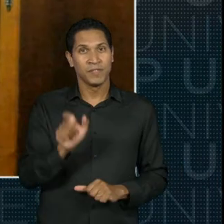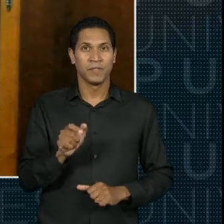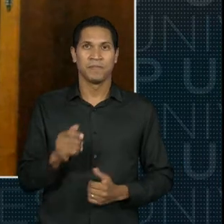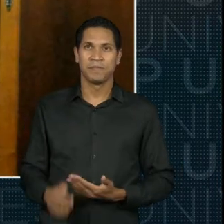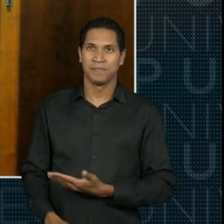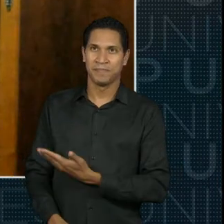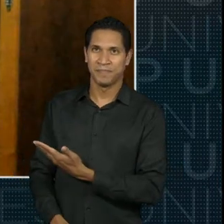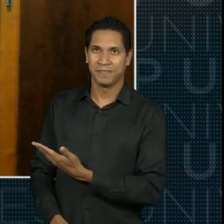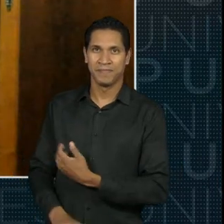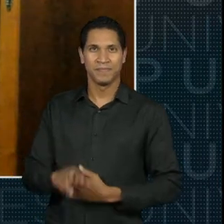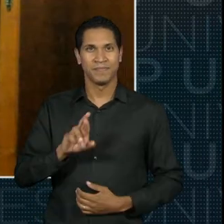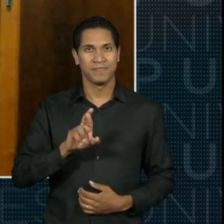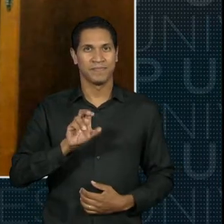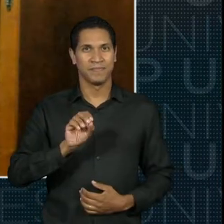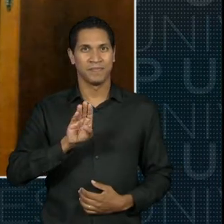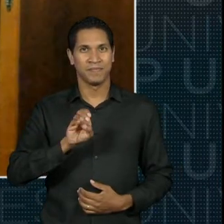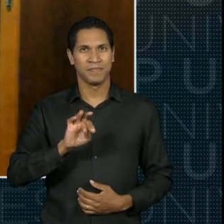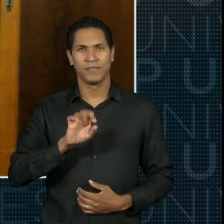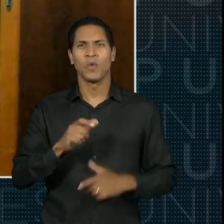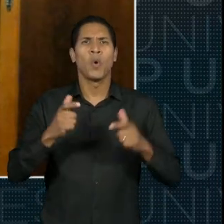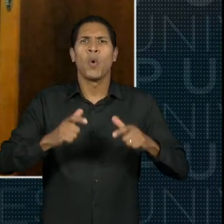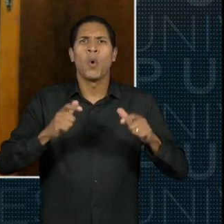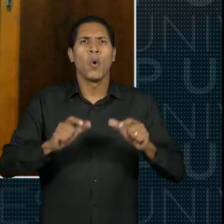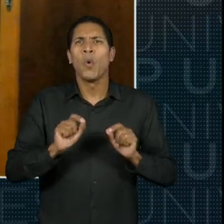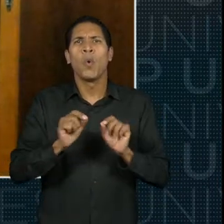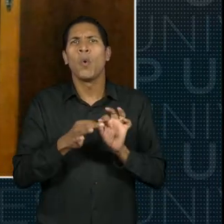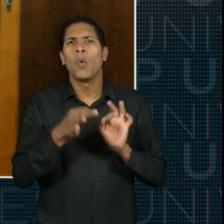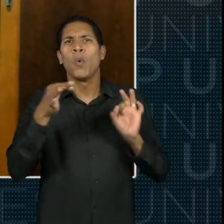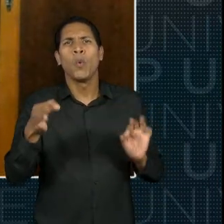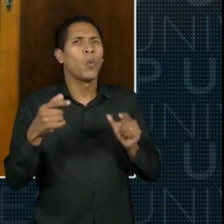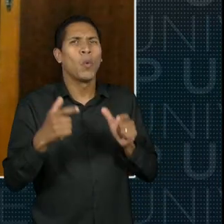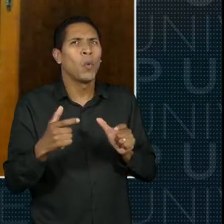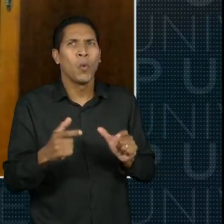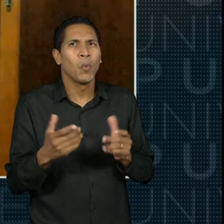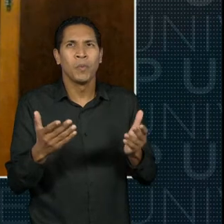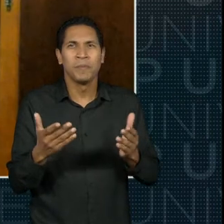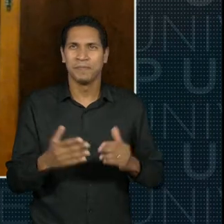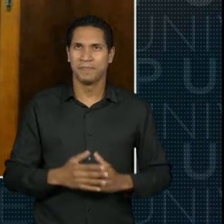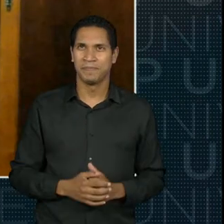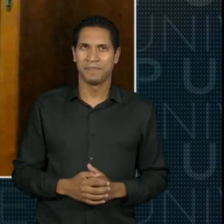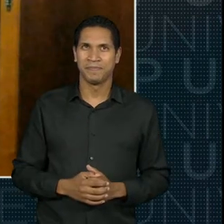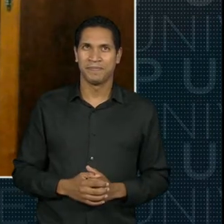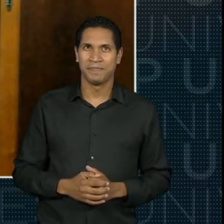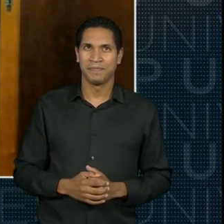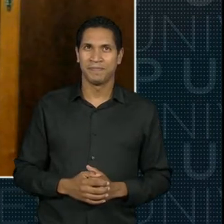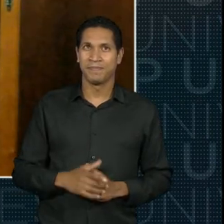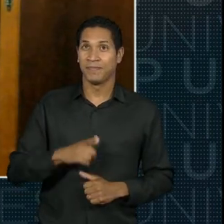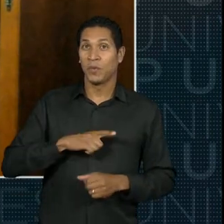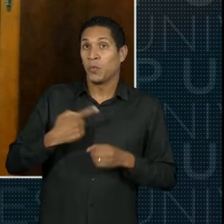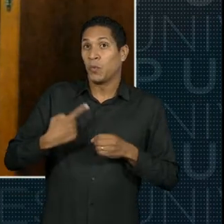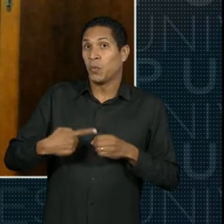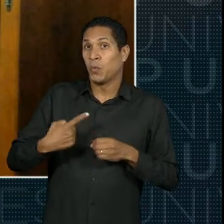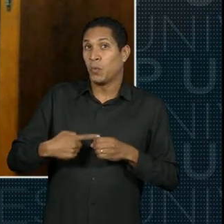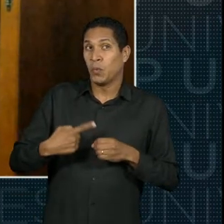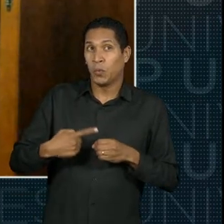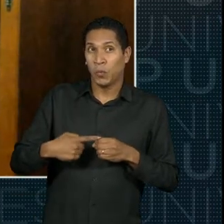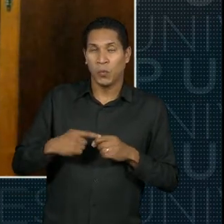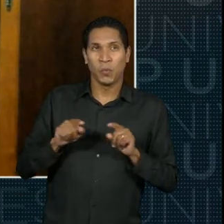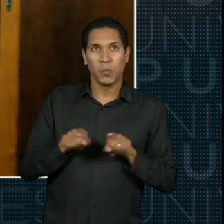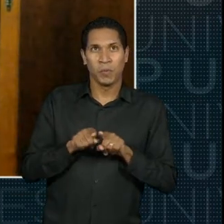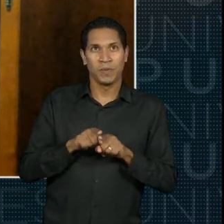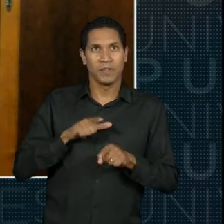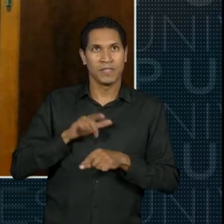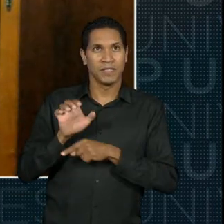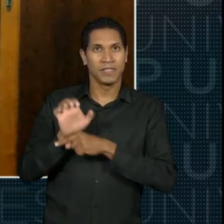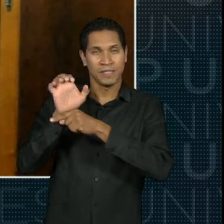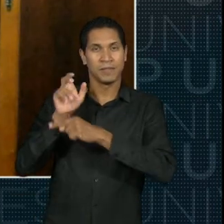docente que vai falar sobre o tema de hoje. Onde que você está, Roberto? Conta para a gente. Eu estou no interior do estado do Rio de Janeiro. Eu